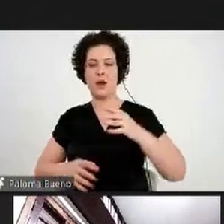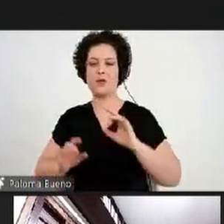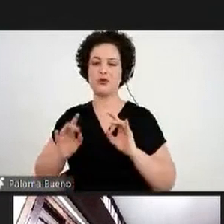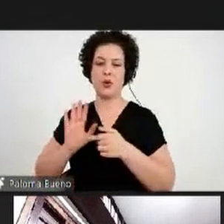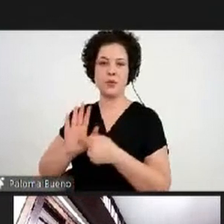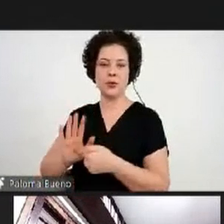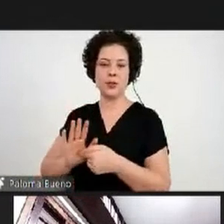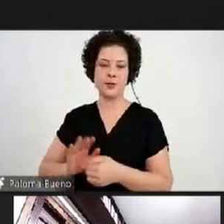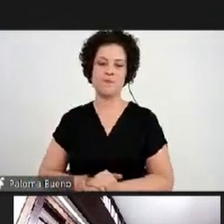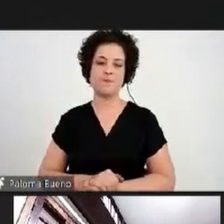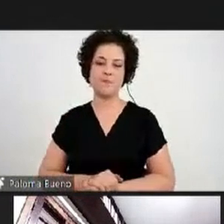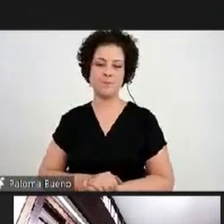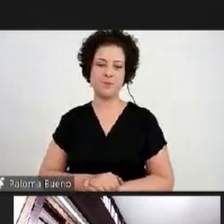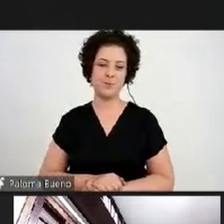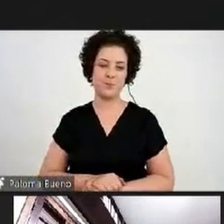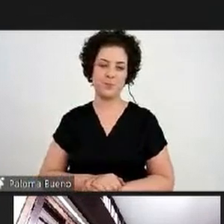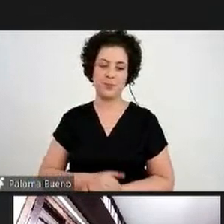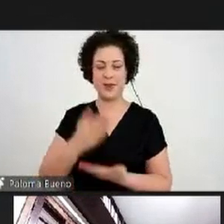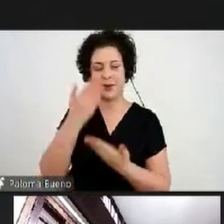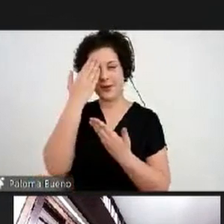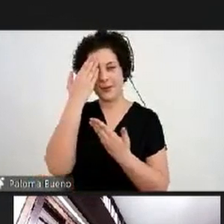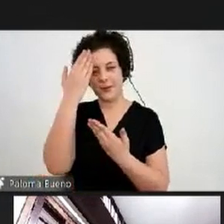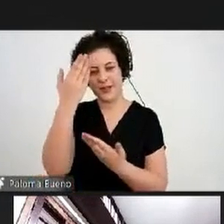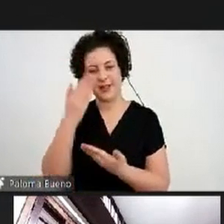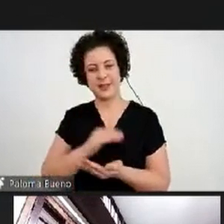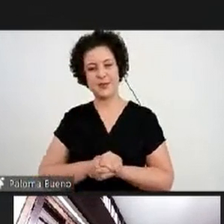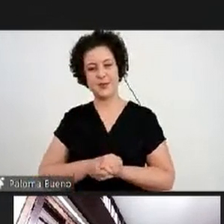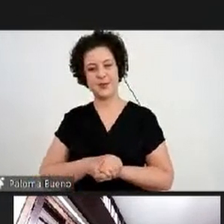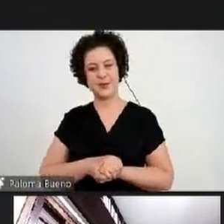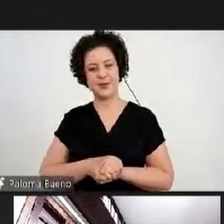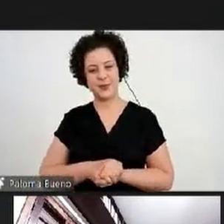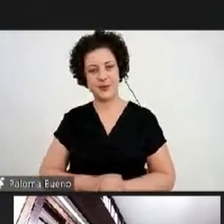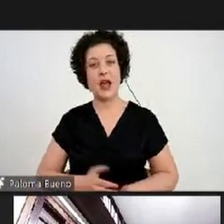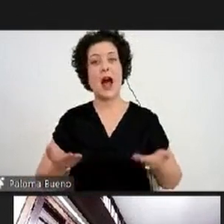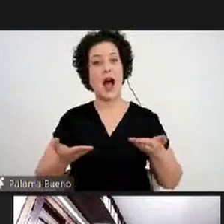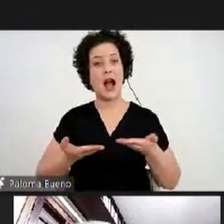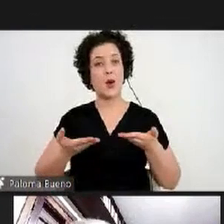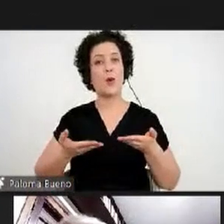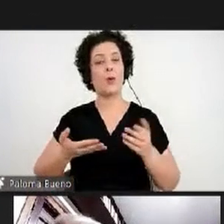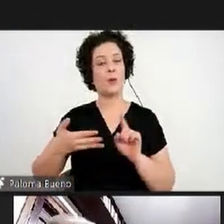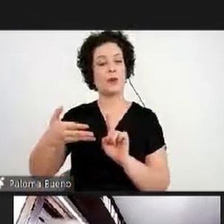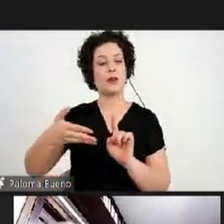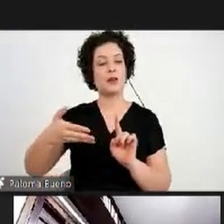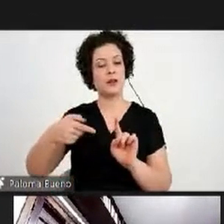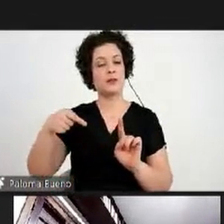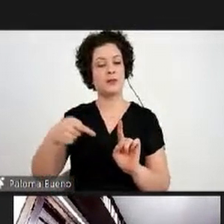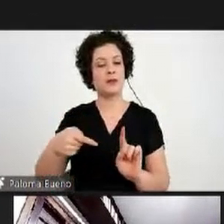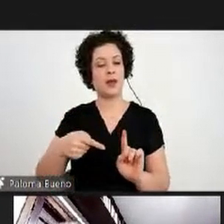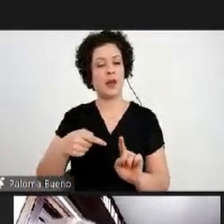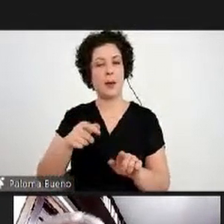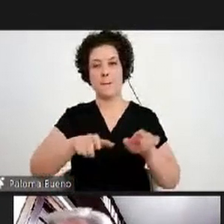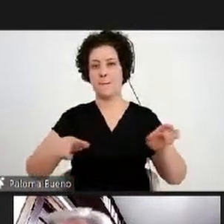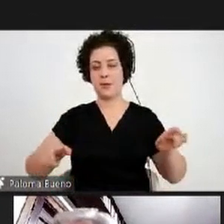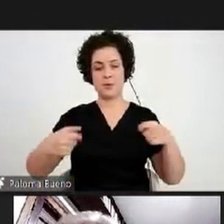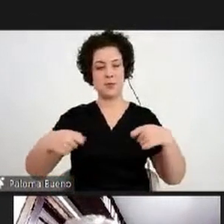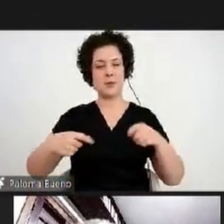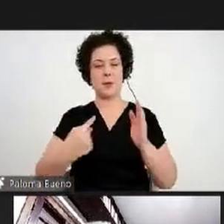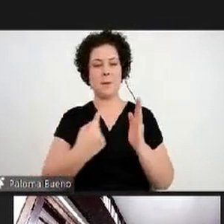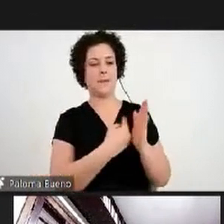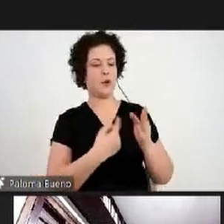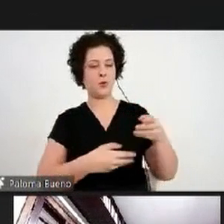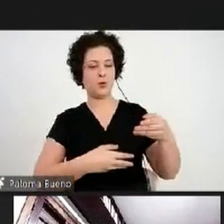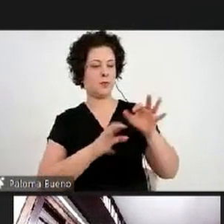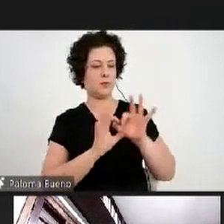mostrar para vocês, eu agradeço e passo a palavra para as pessoas que querem fazer perguntas.